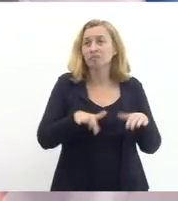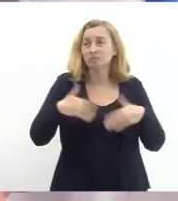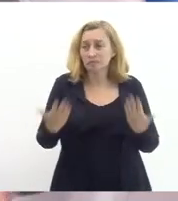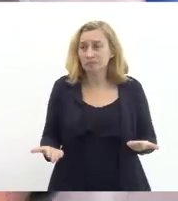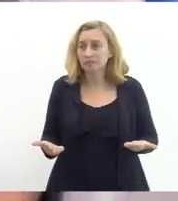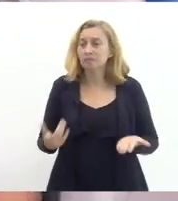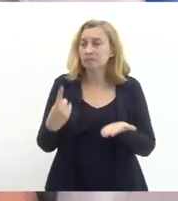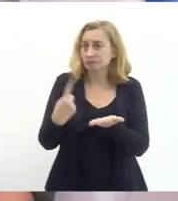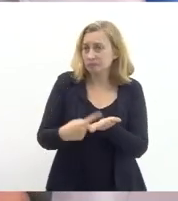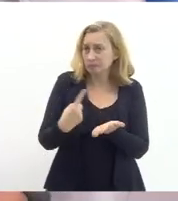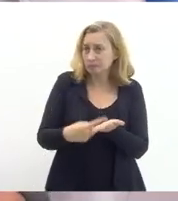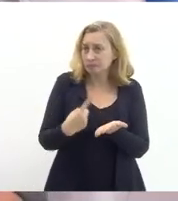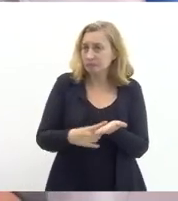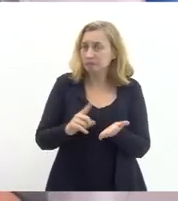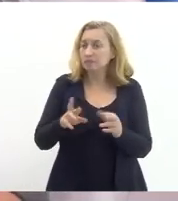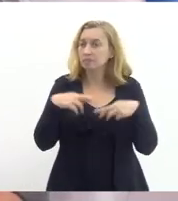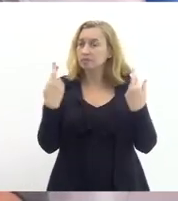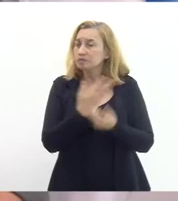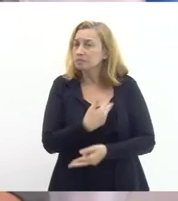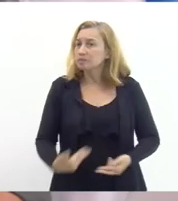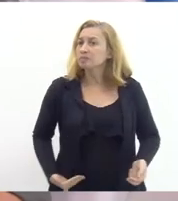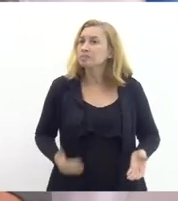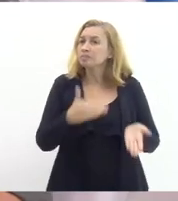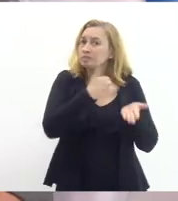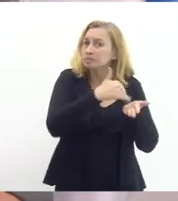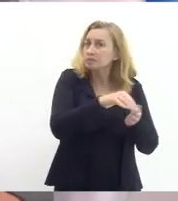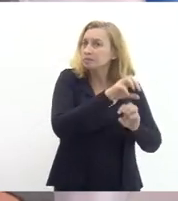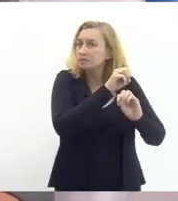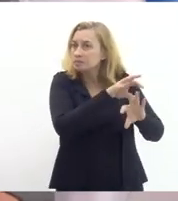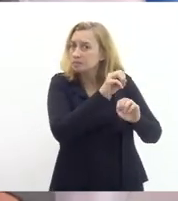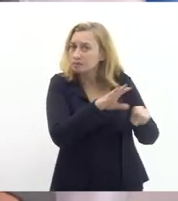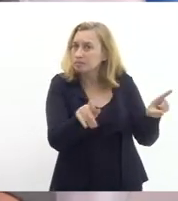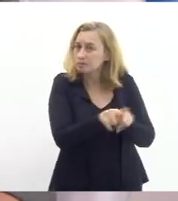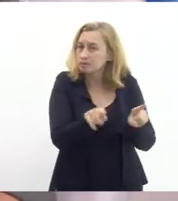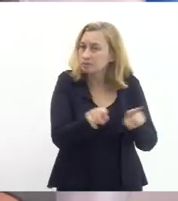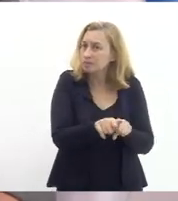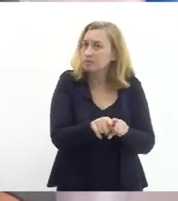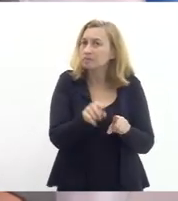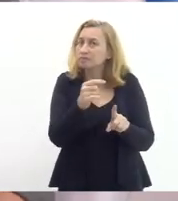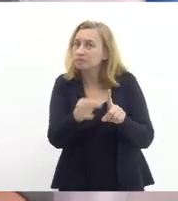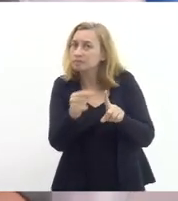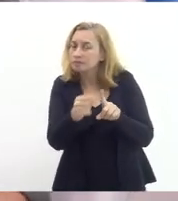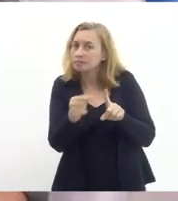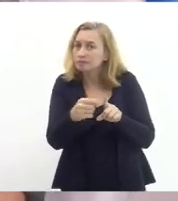gente vai agendar uma audiência pública com a Secretaria de Educação também na metade de maio